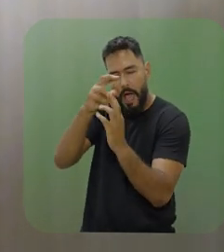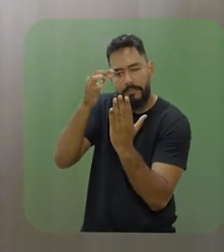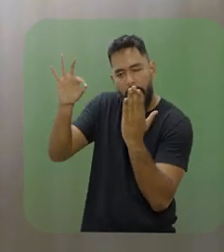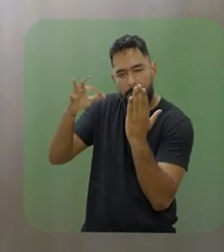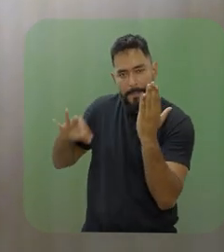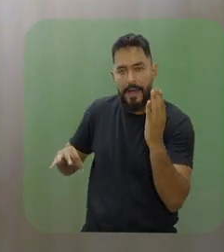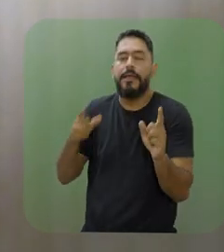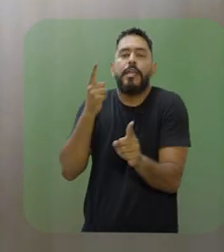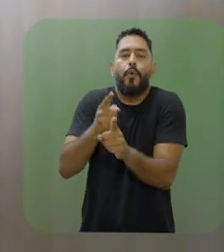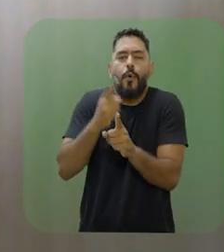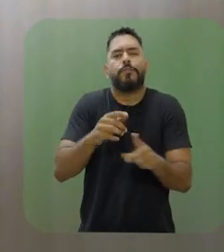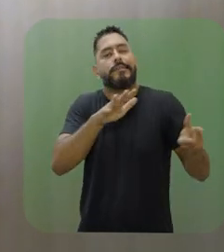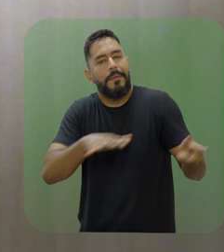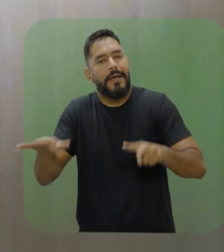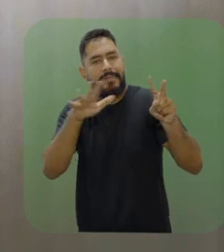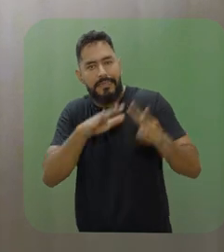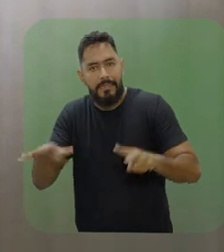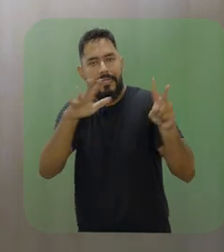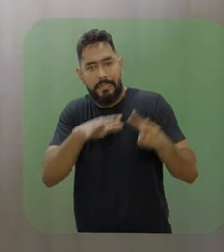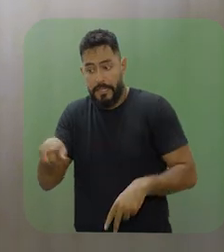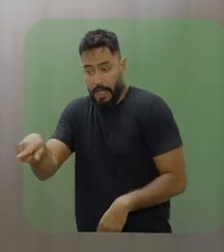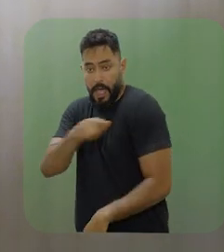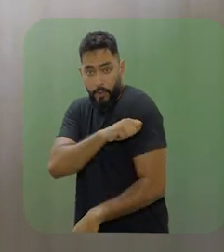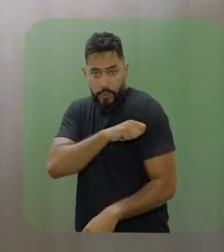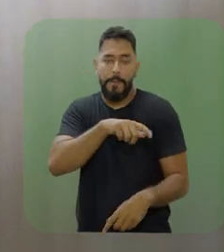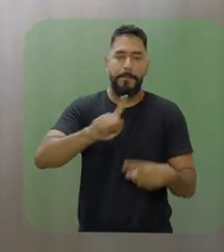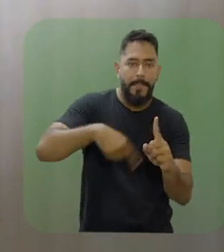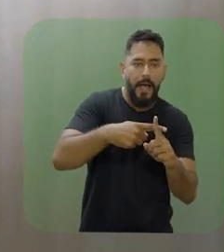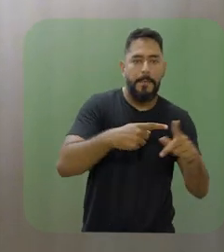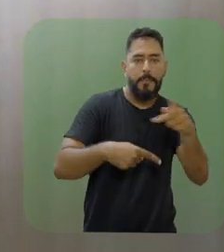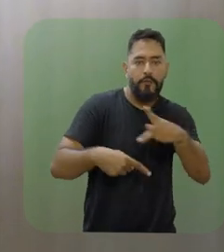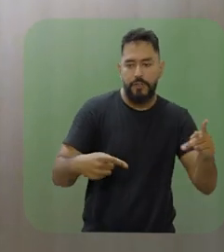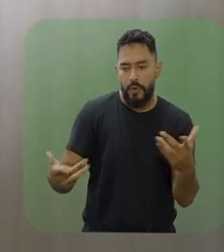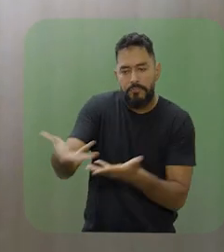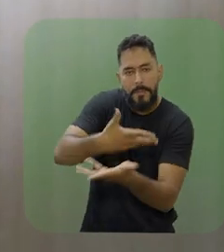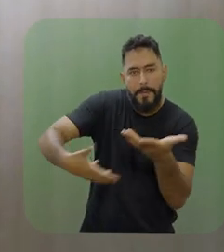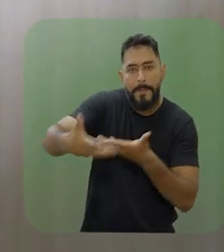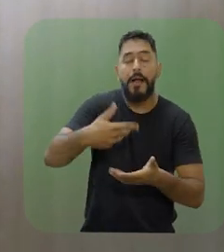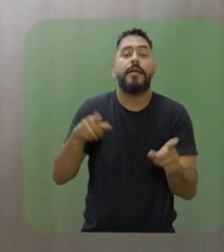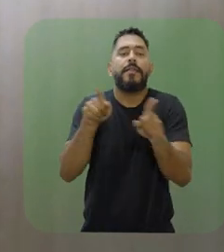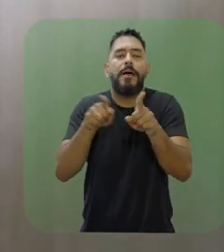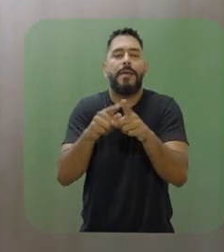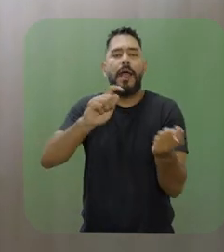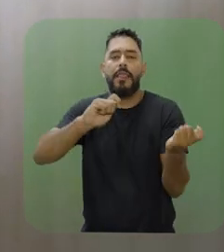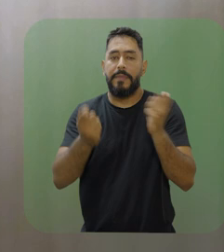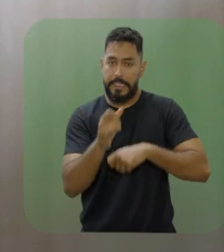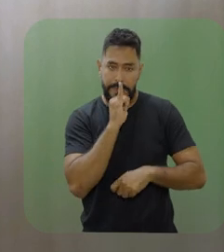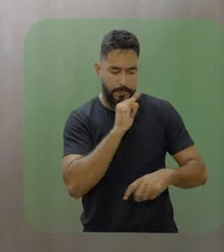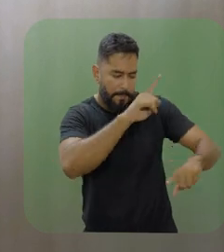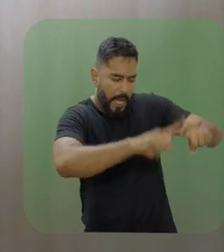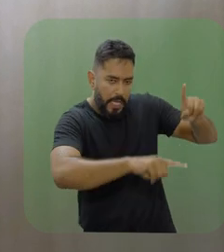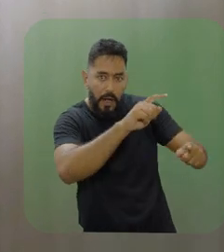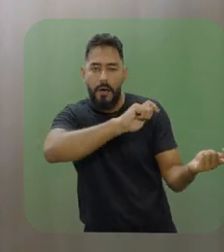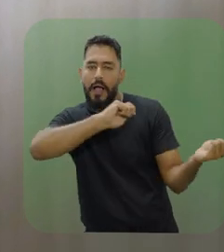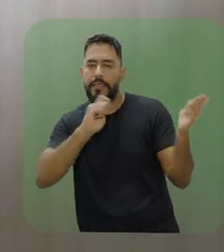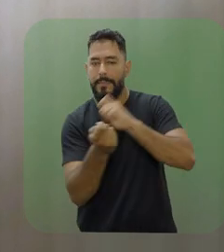professores e o nosso aluno, além disso, também faço a adaptação de alguns materiais para que ele tenha acesso de